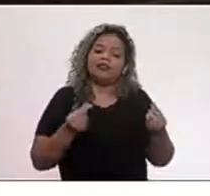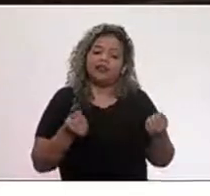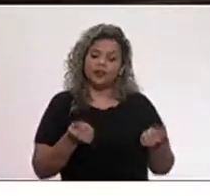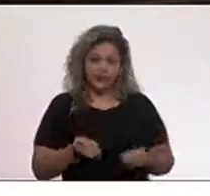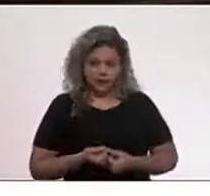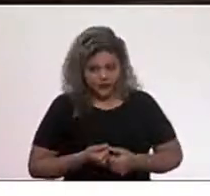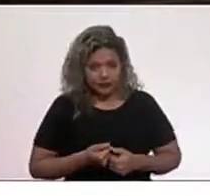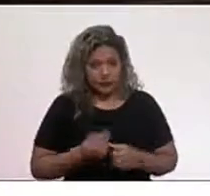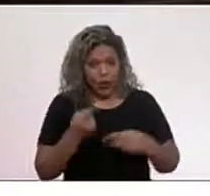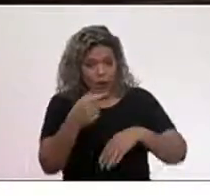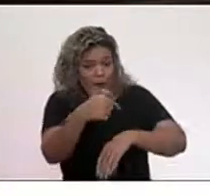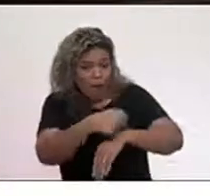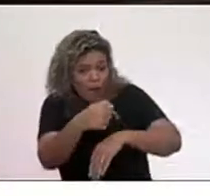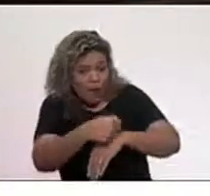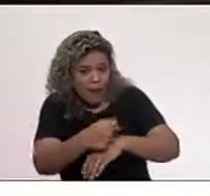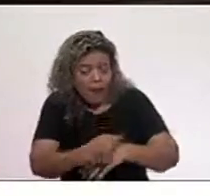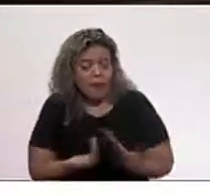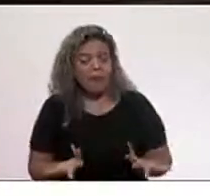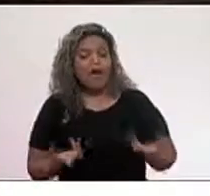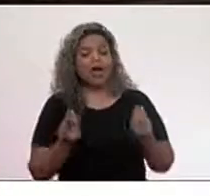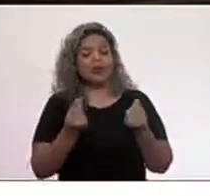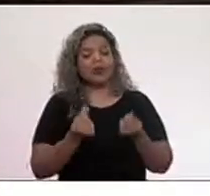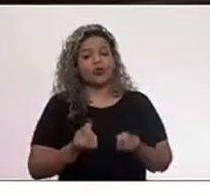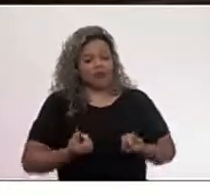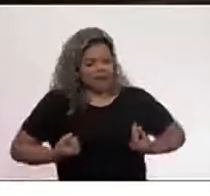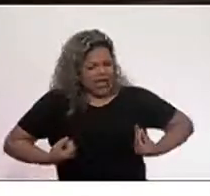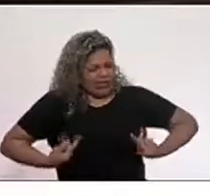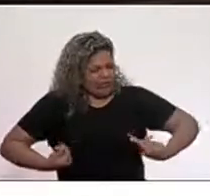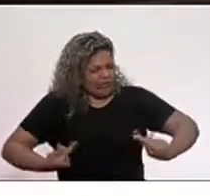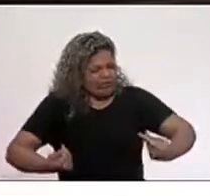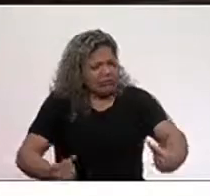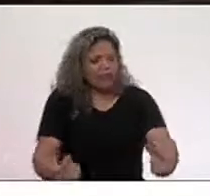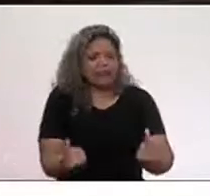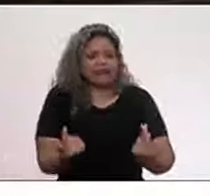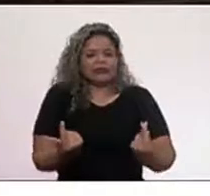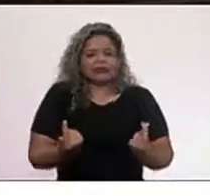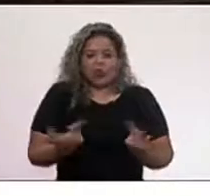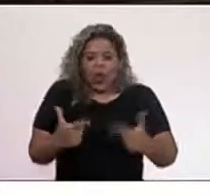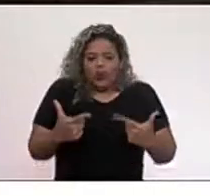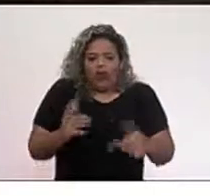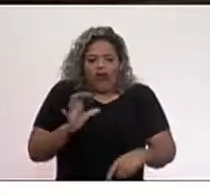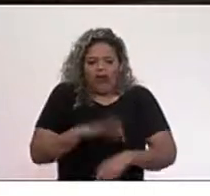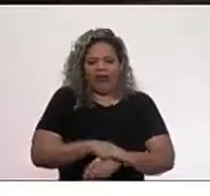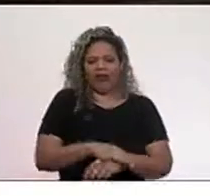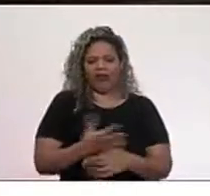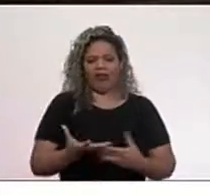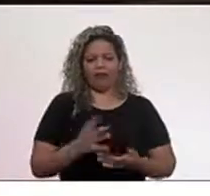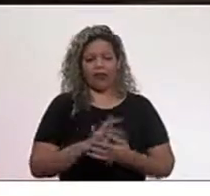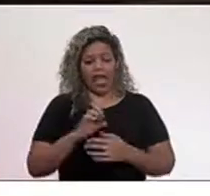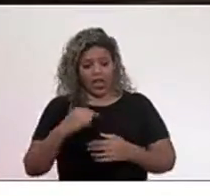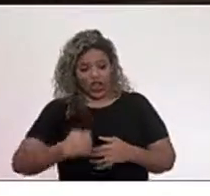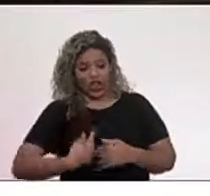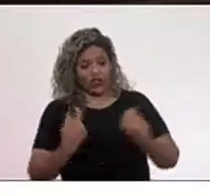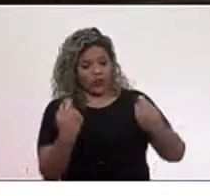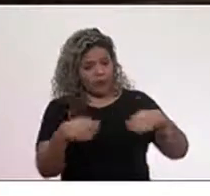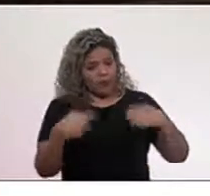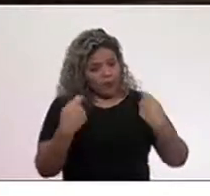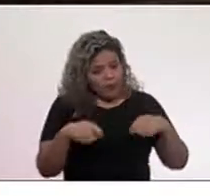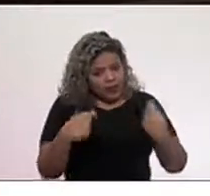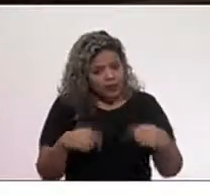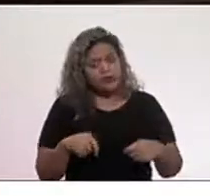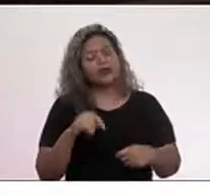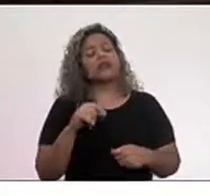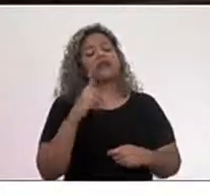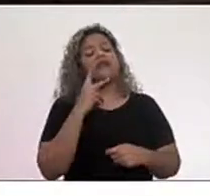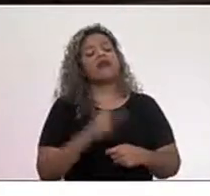momento que se eterniza de insegurança completa. A gente precisa falar, senhor